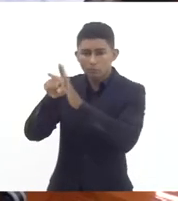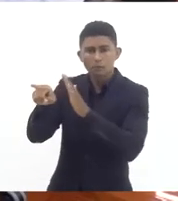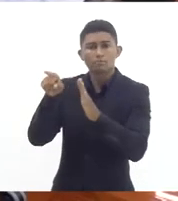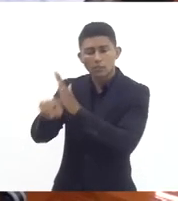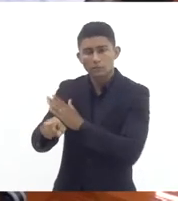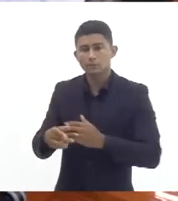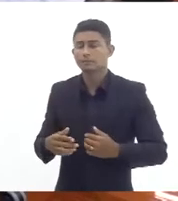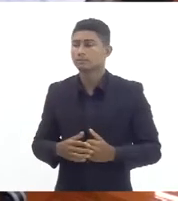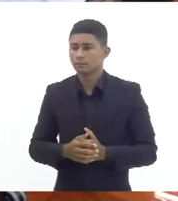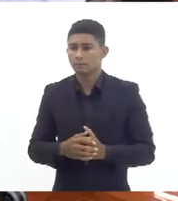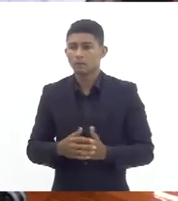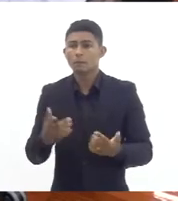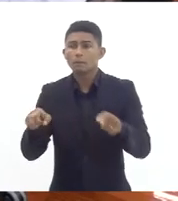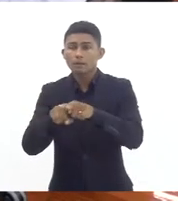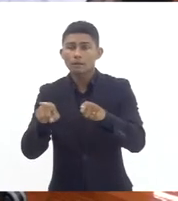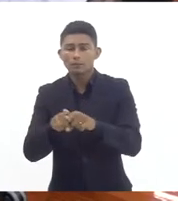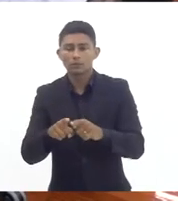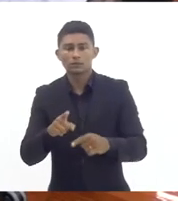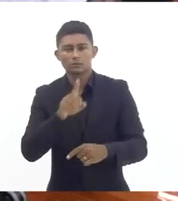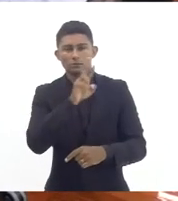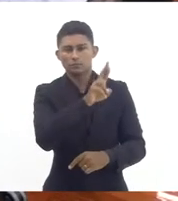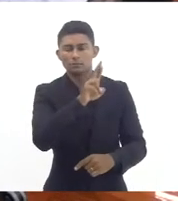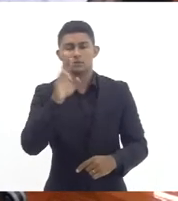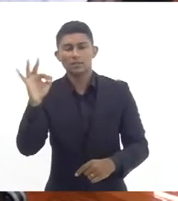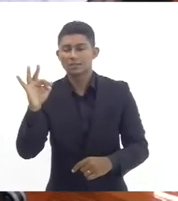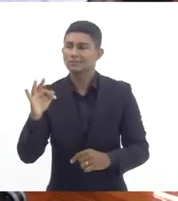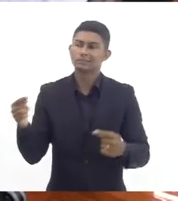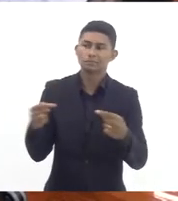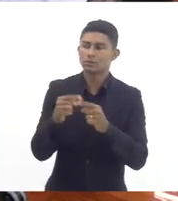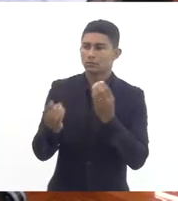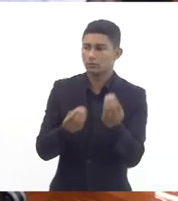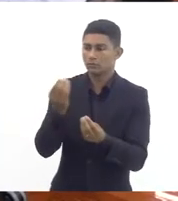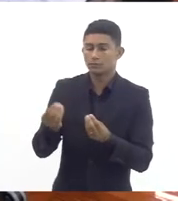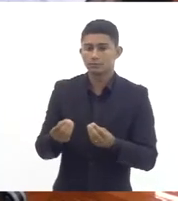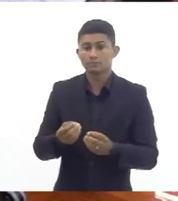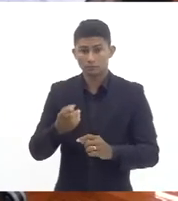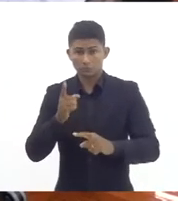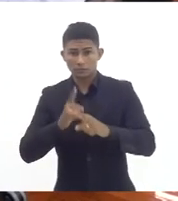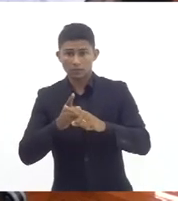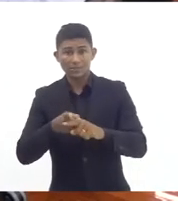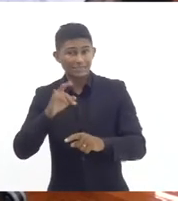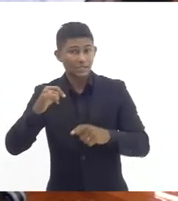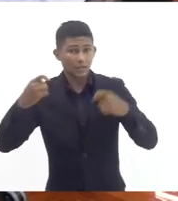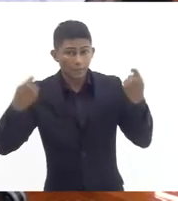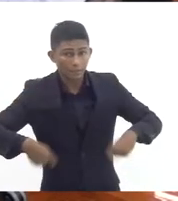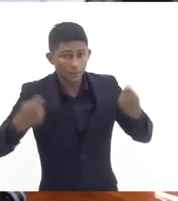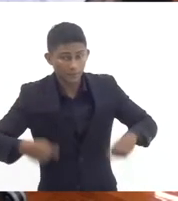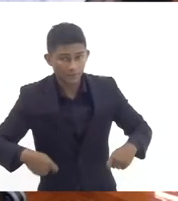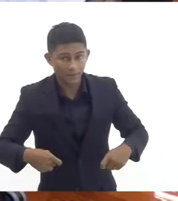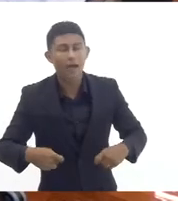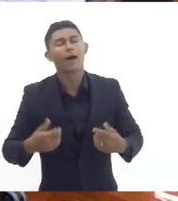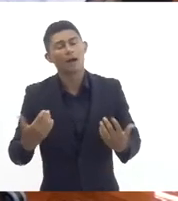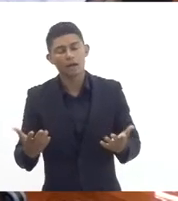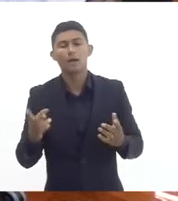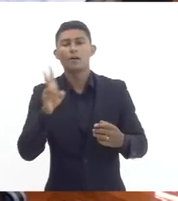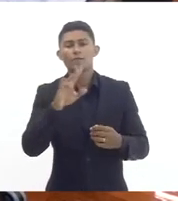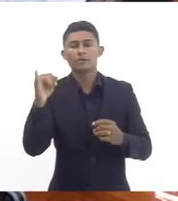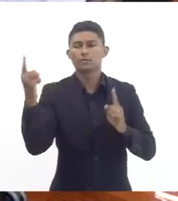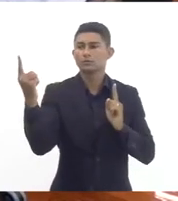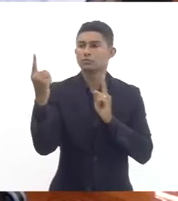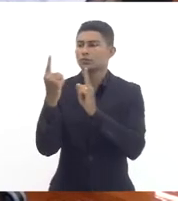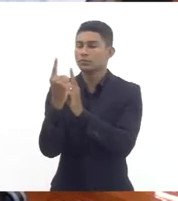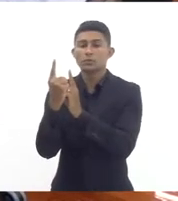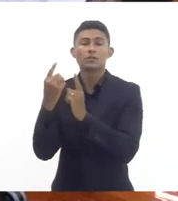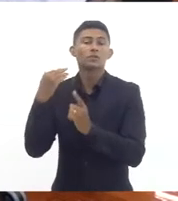do regime de recuperação fiscal porque se necessário for a gente precisa buscar uma decisão judicial que nos permita fazer essas